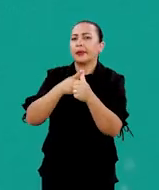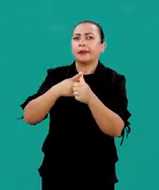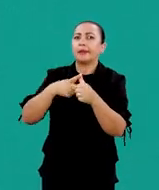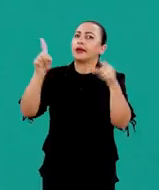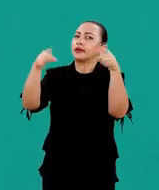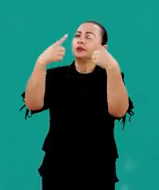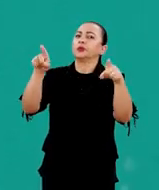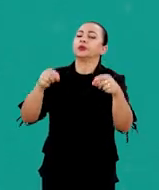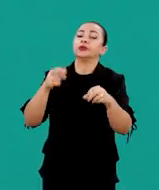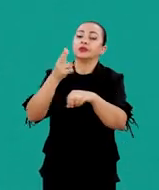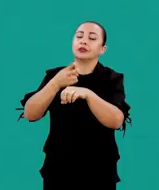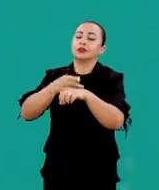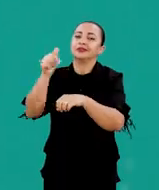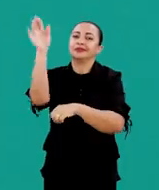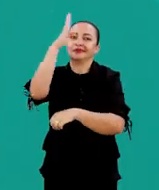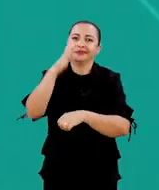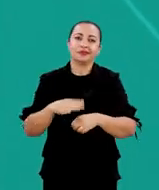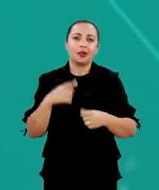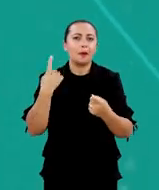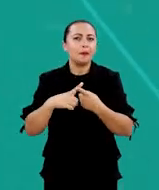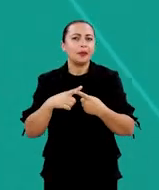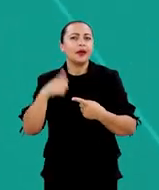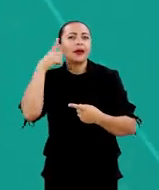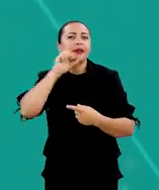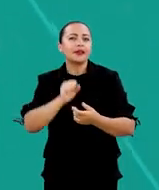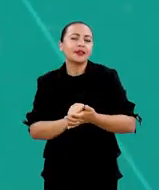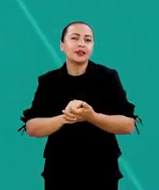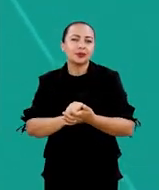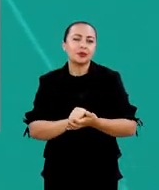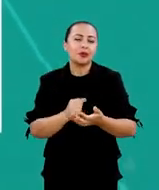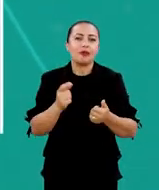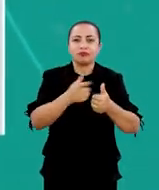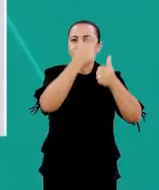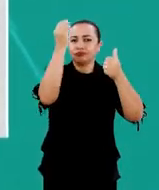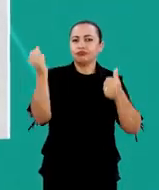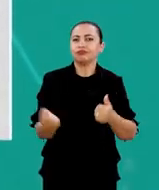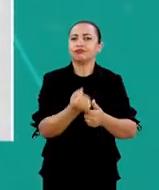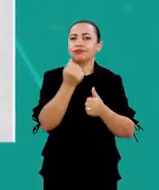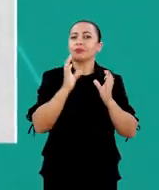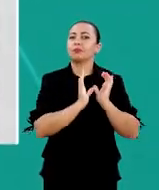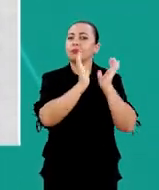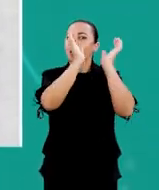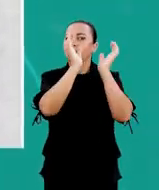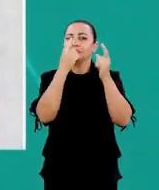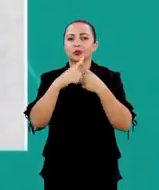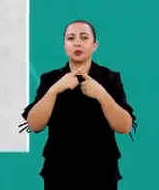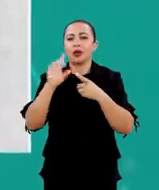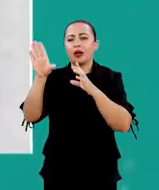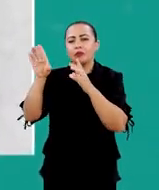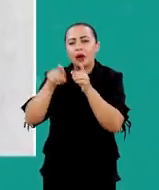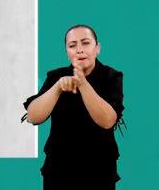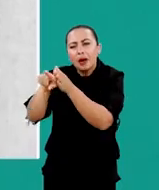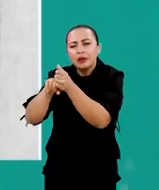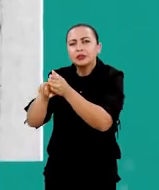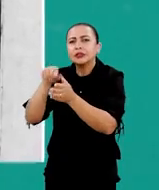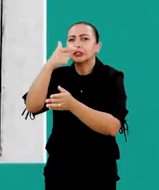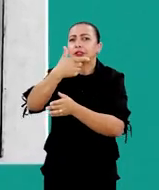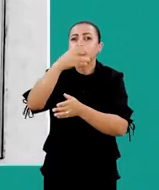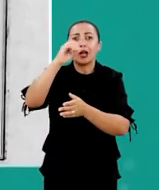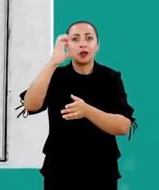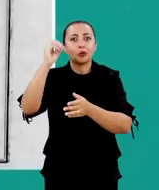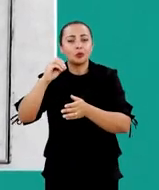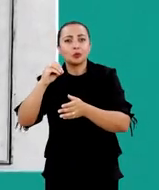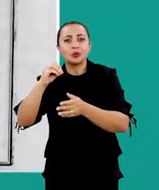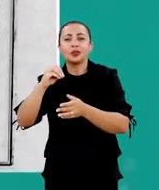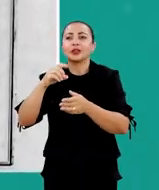primeirona música gravada no Brasil por que ela ganhou esse status porque ela fez parte de uma leva das